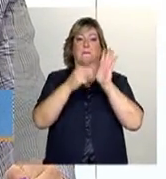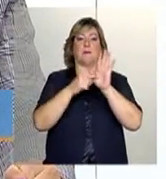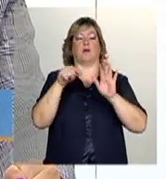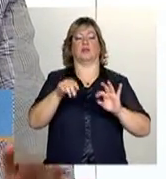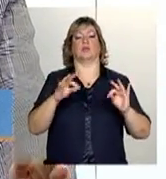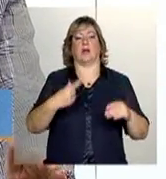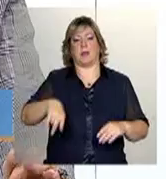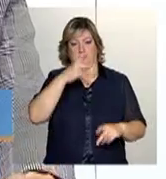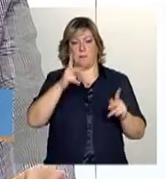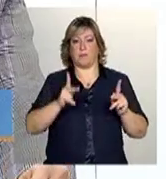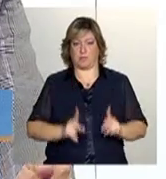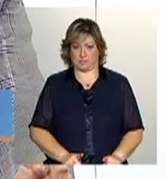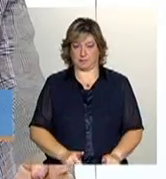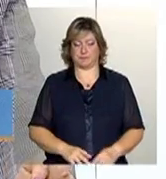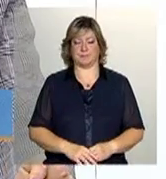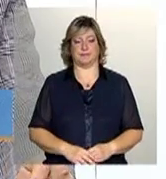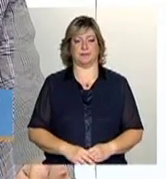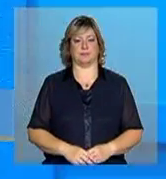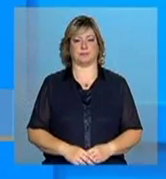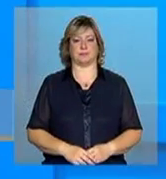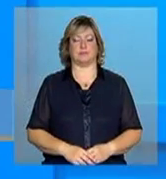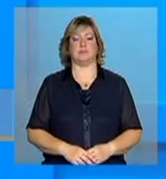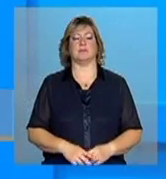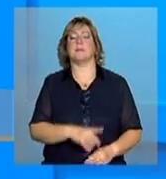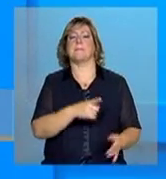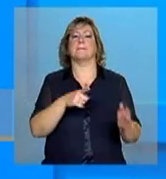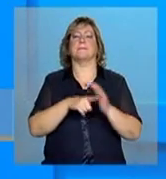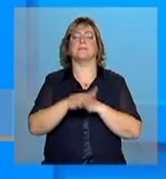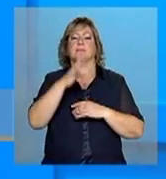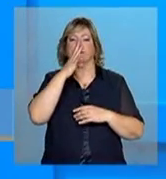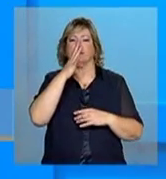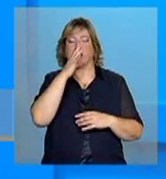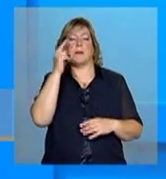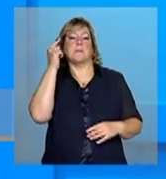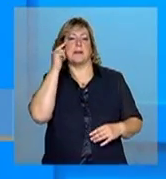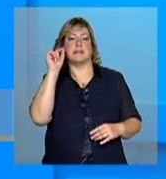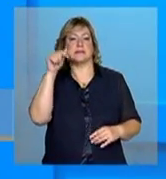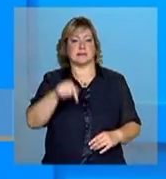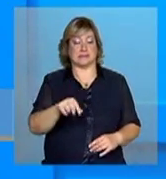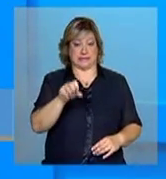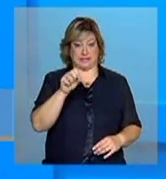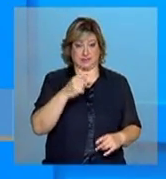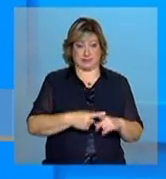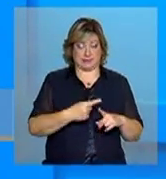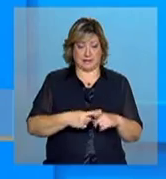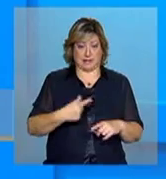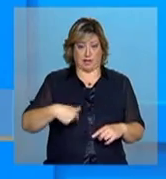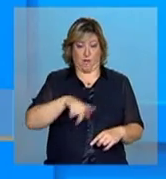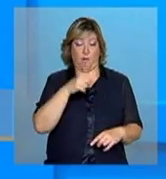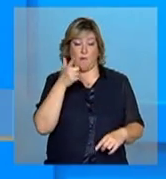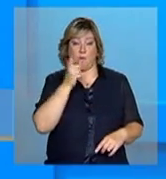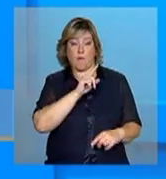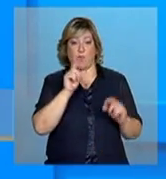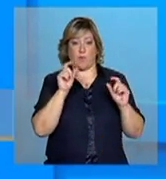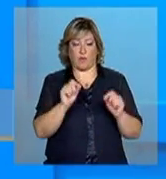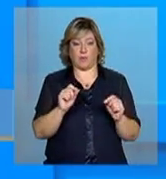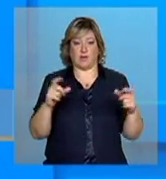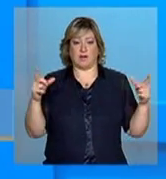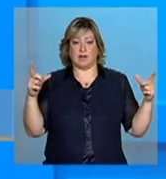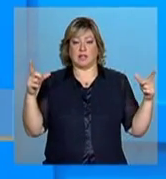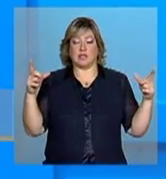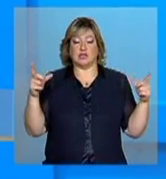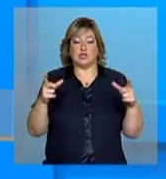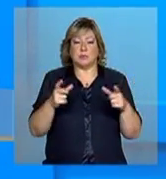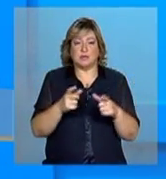todas essas populações. E é interessante pensar nisso, porque se você consegue restringir e ir diminuindo essas